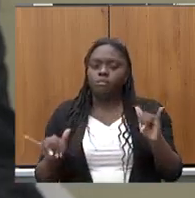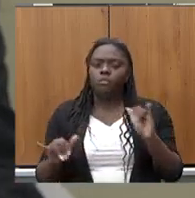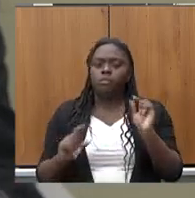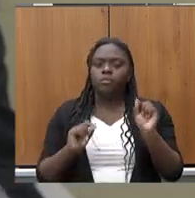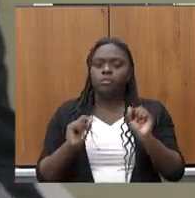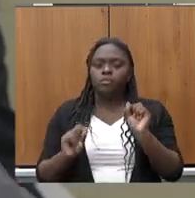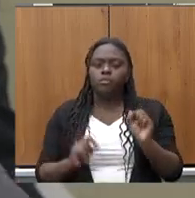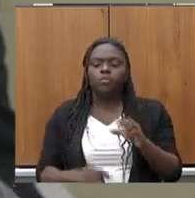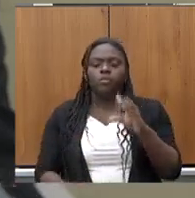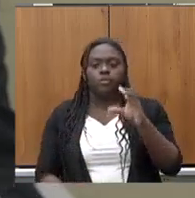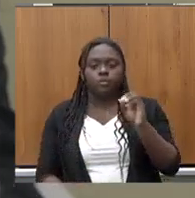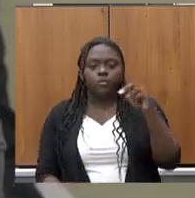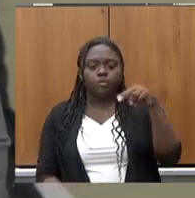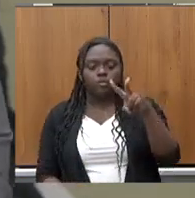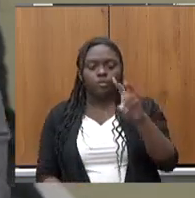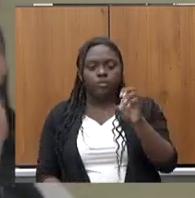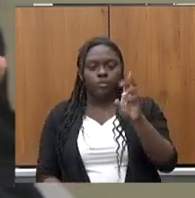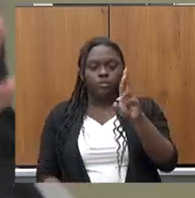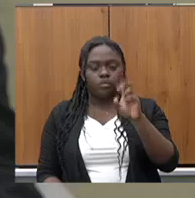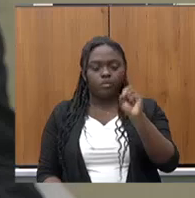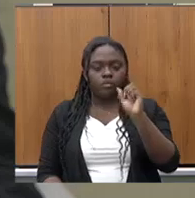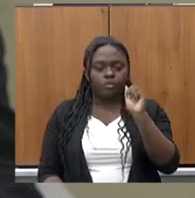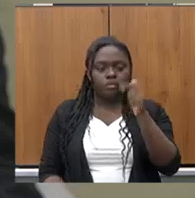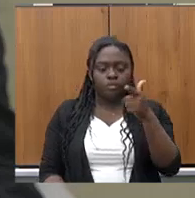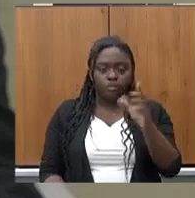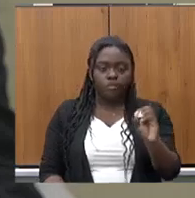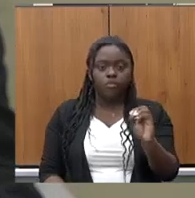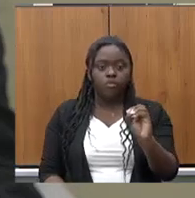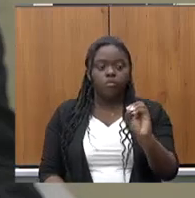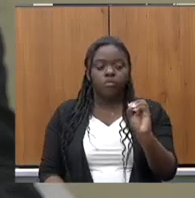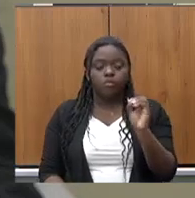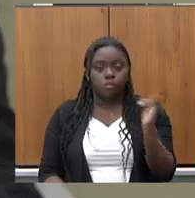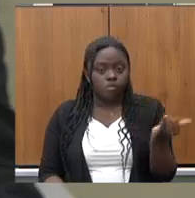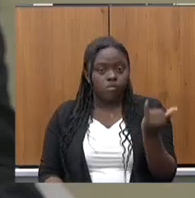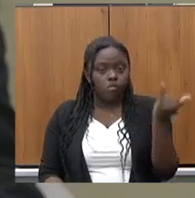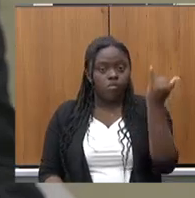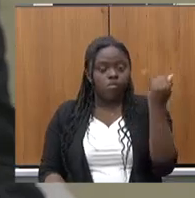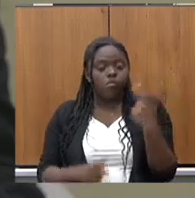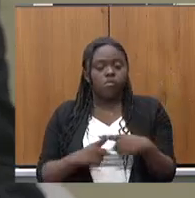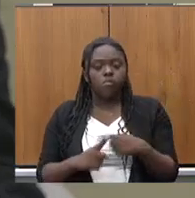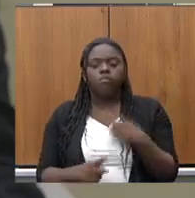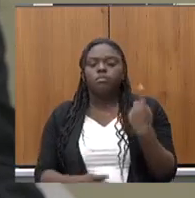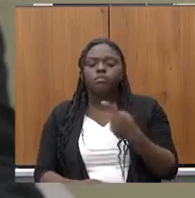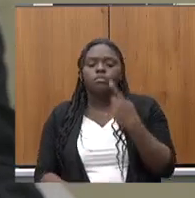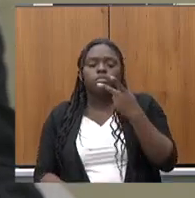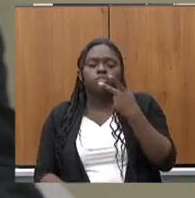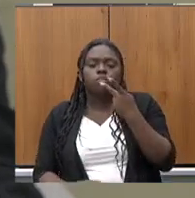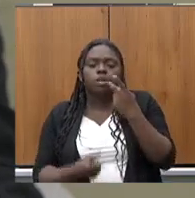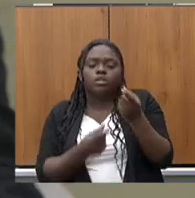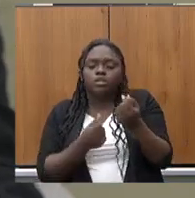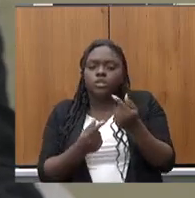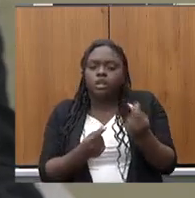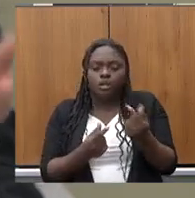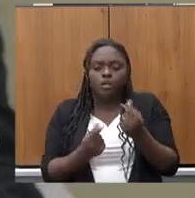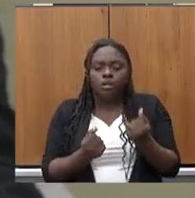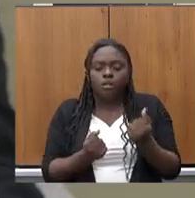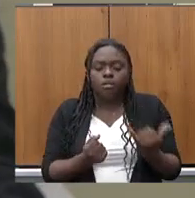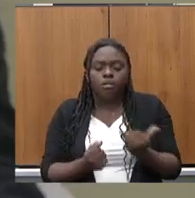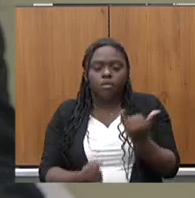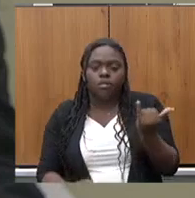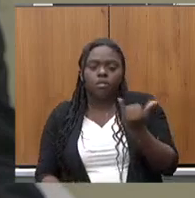taxa de conversão é um fator extremamente importante, porque quando falamos de atração de investimentos, é